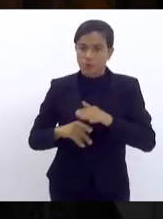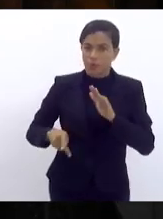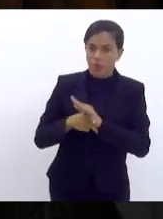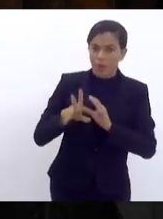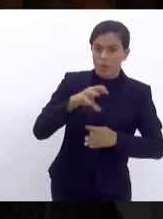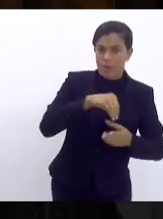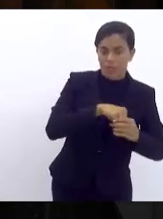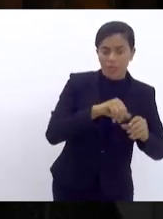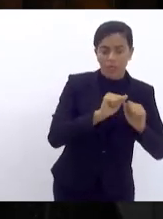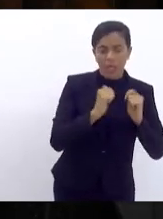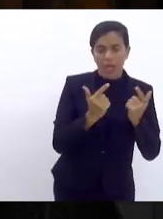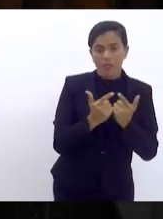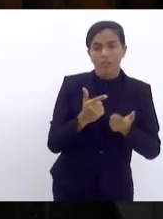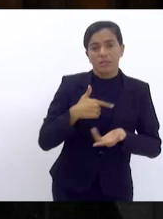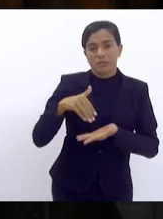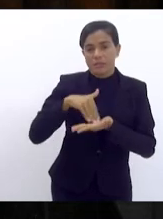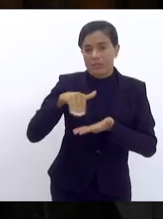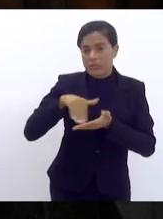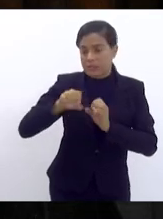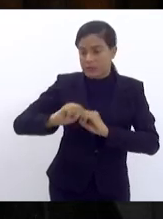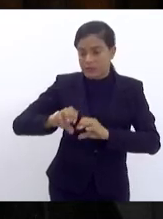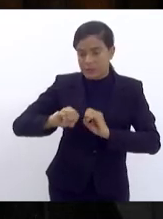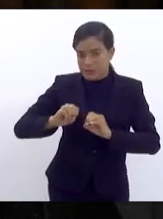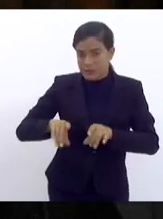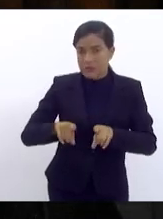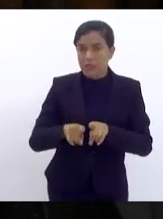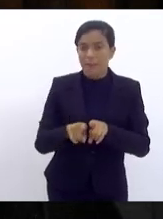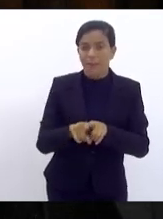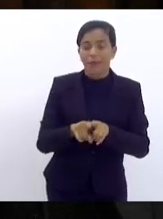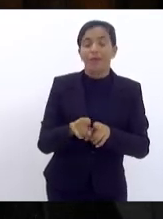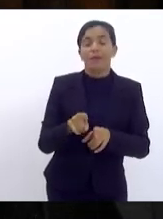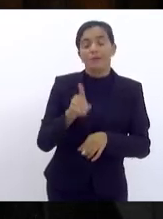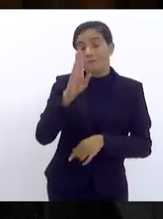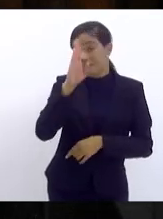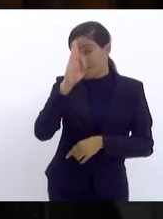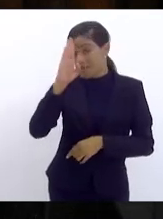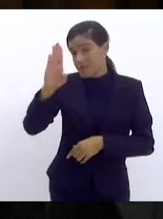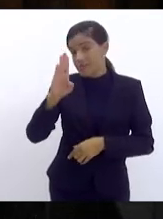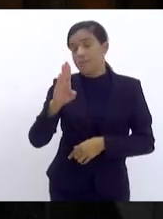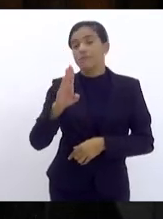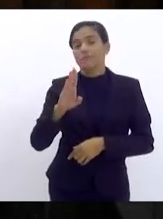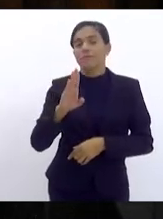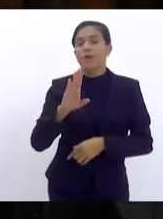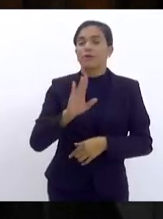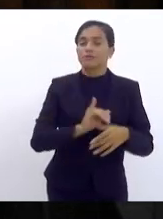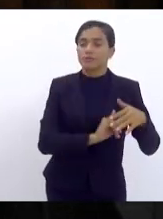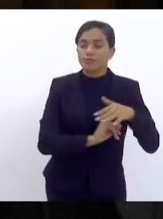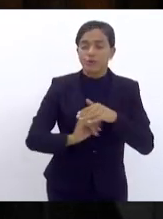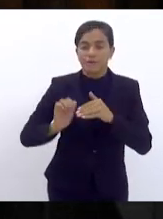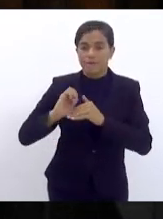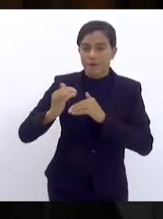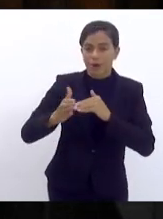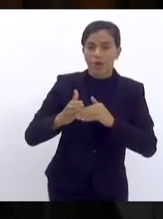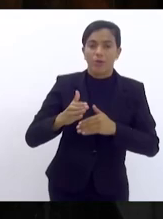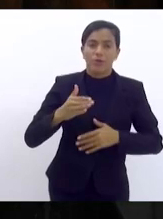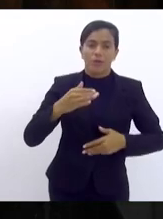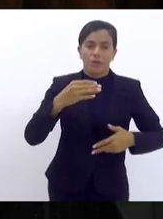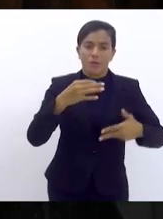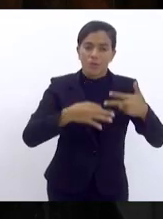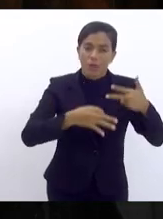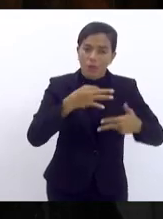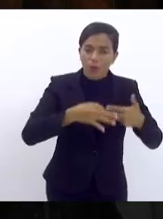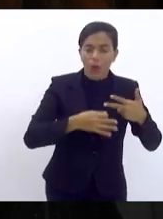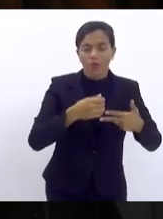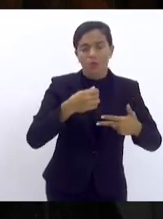para a Secretaria de Estado de Educação e também e principalmente para os órgãos externos Tribunal de Contas